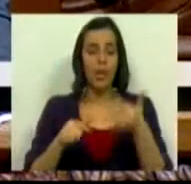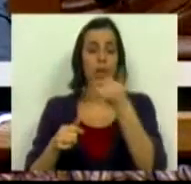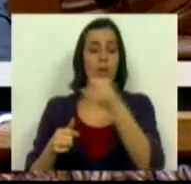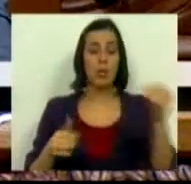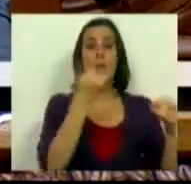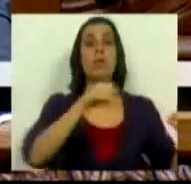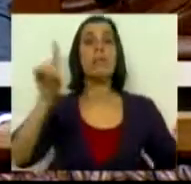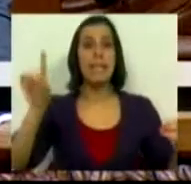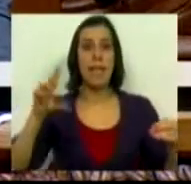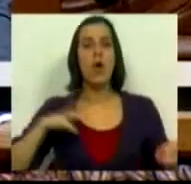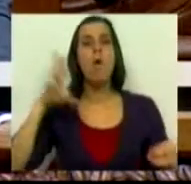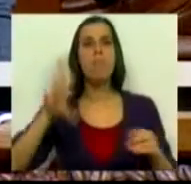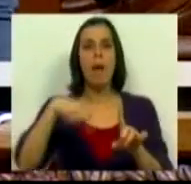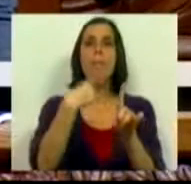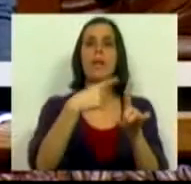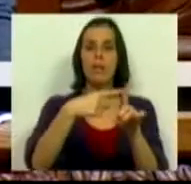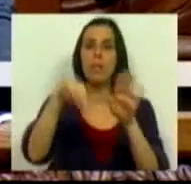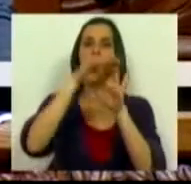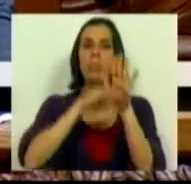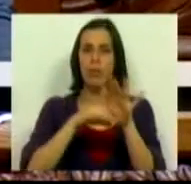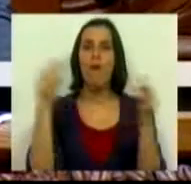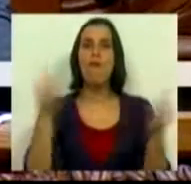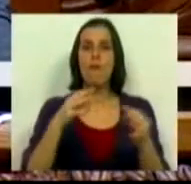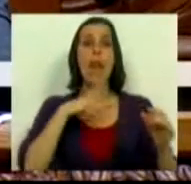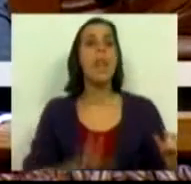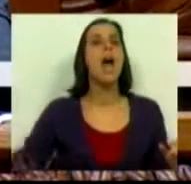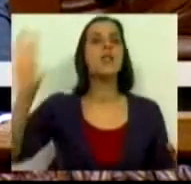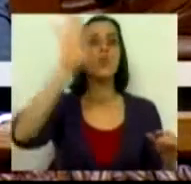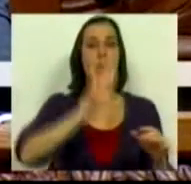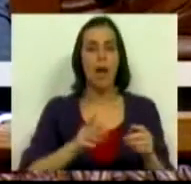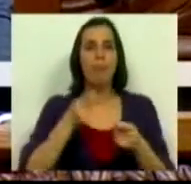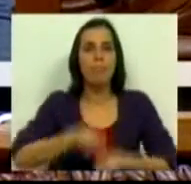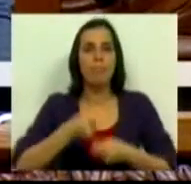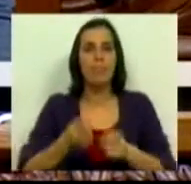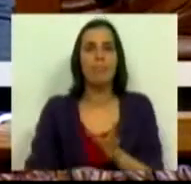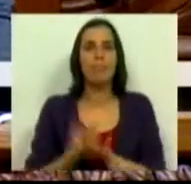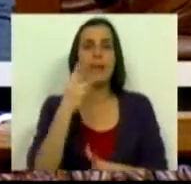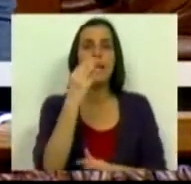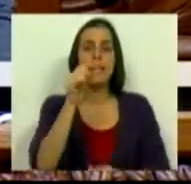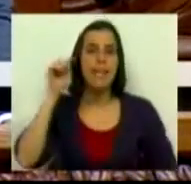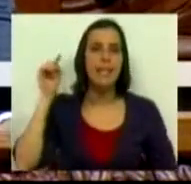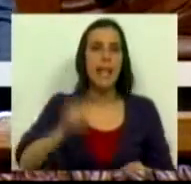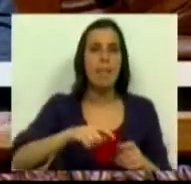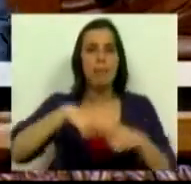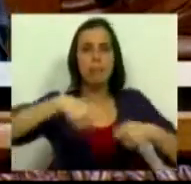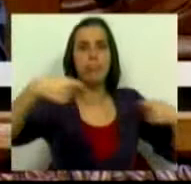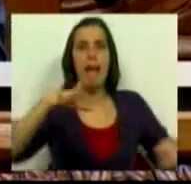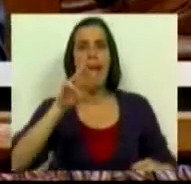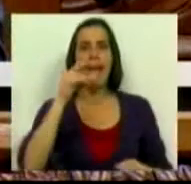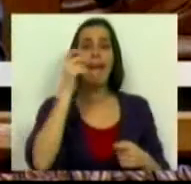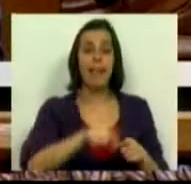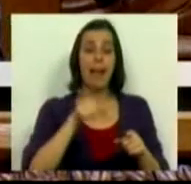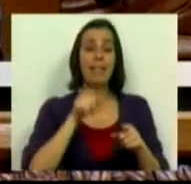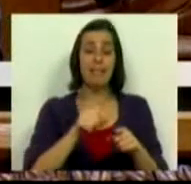2006, Portugal beneficiou de um programa olivícola nacional para a plantação de 30 mil hectares, cujos